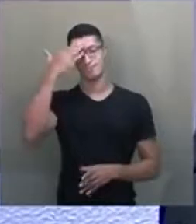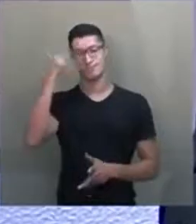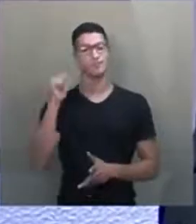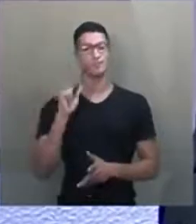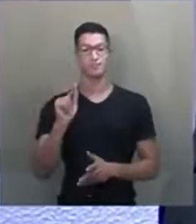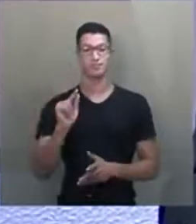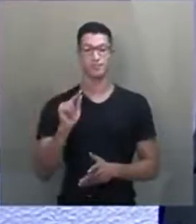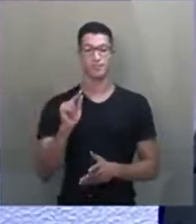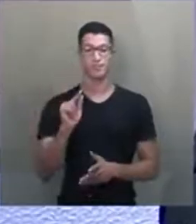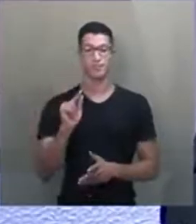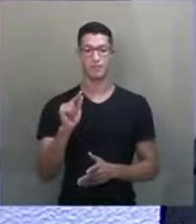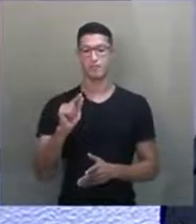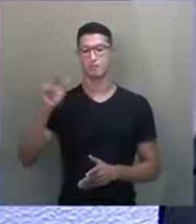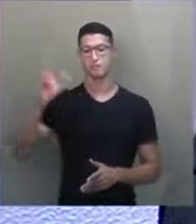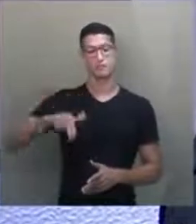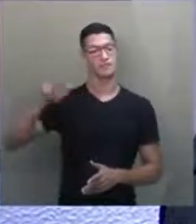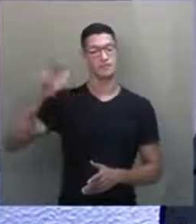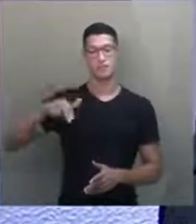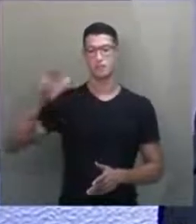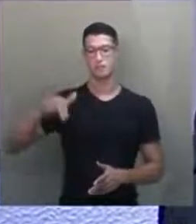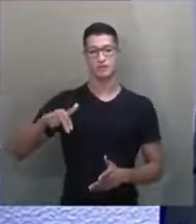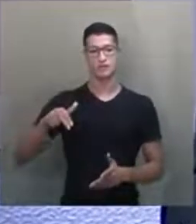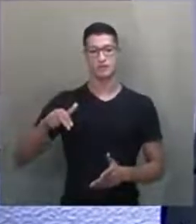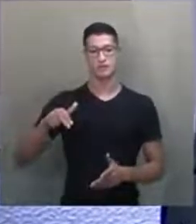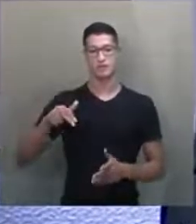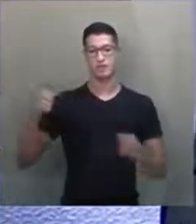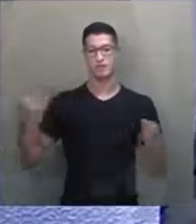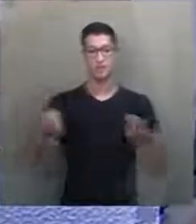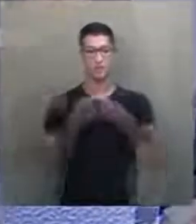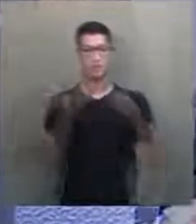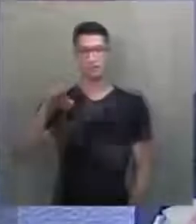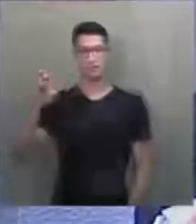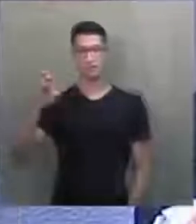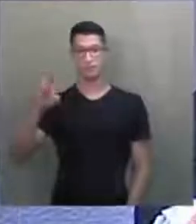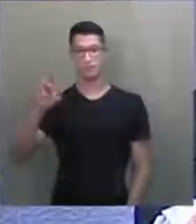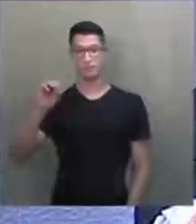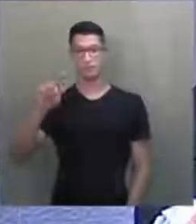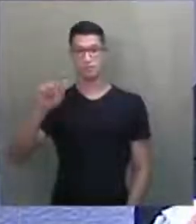sabem que nunca foi um embate religioso.